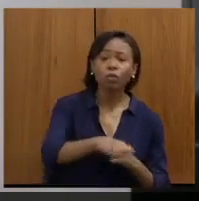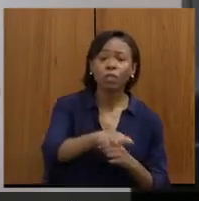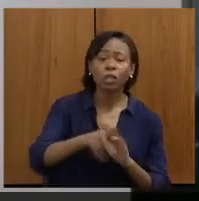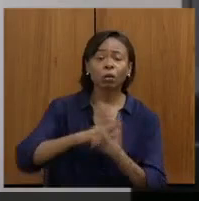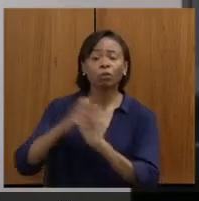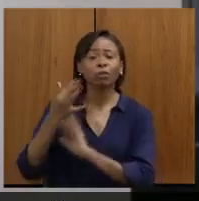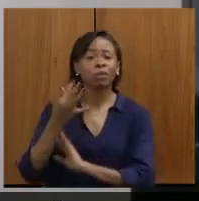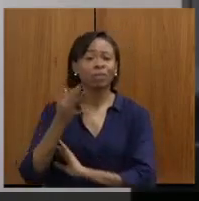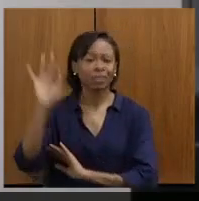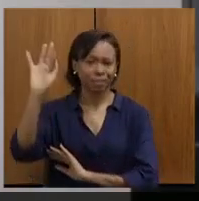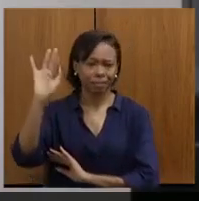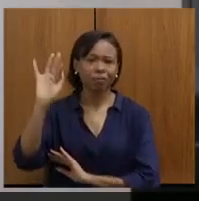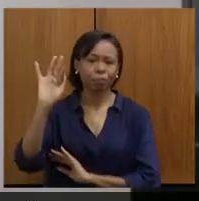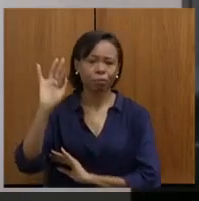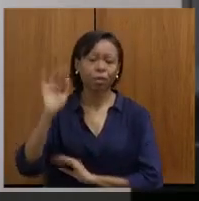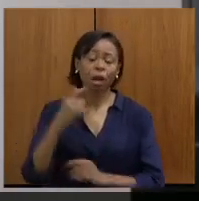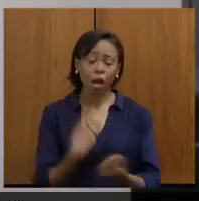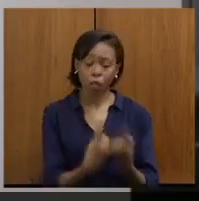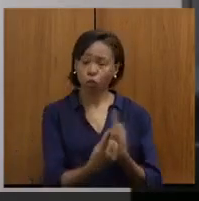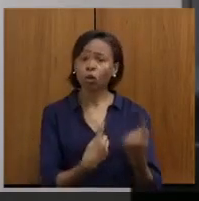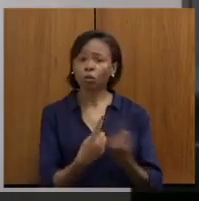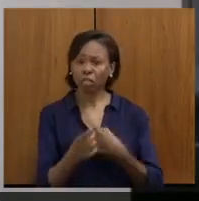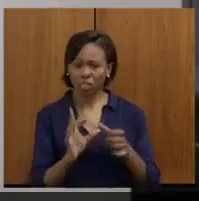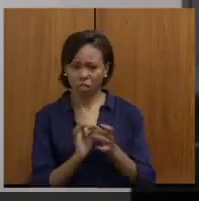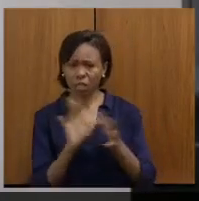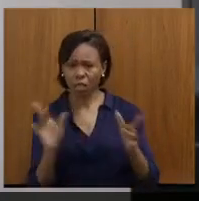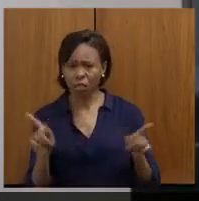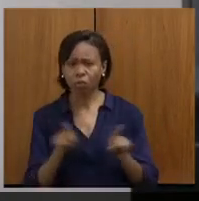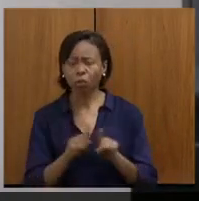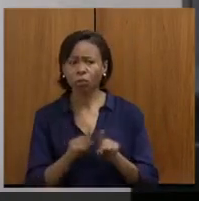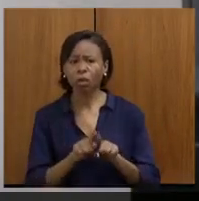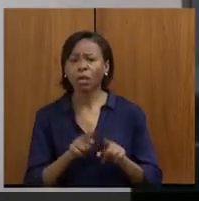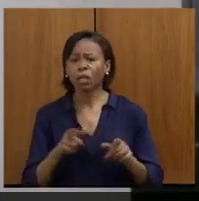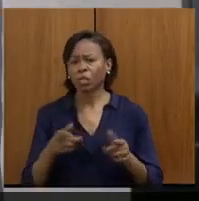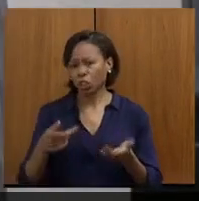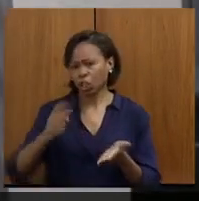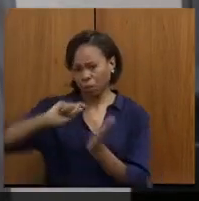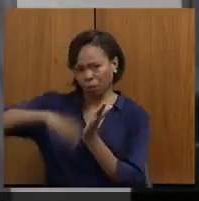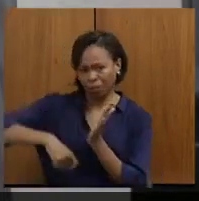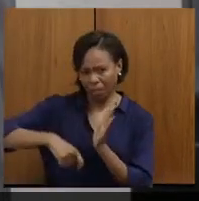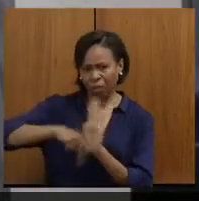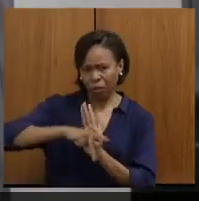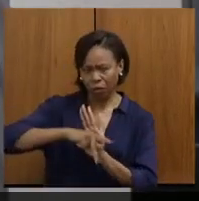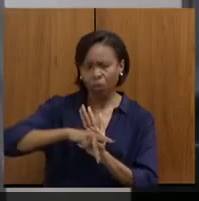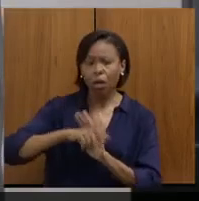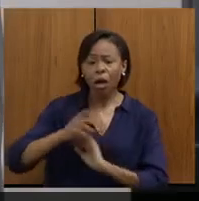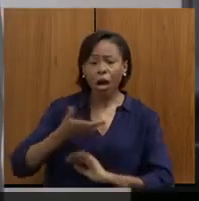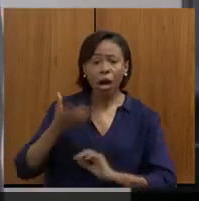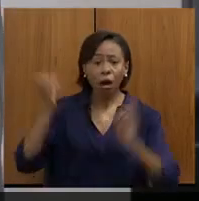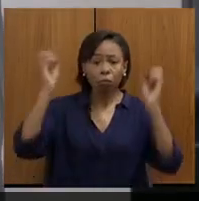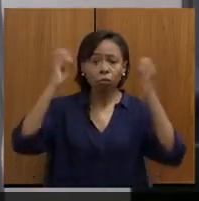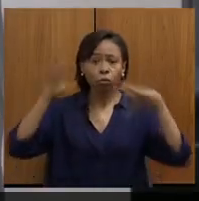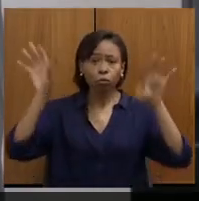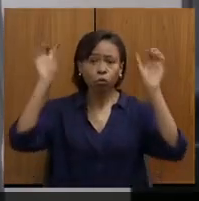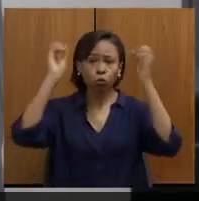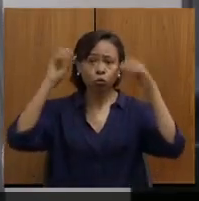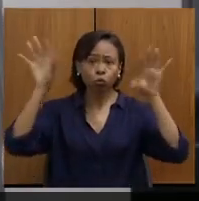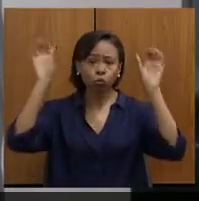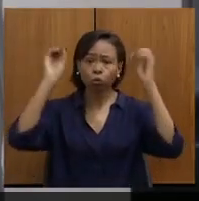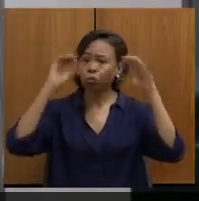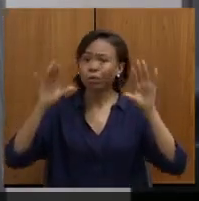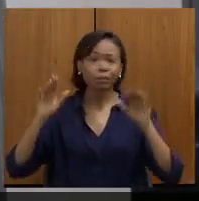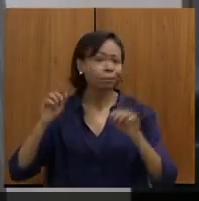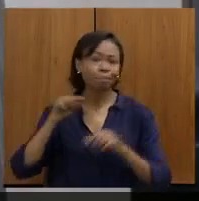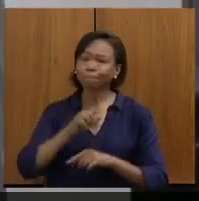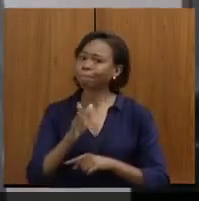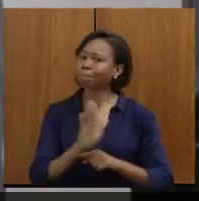rodovias concedidas, a ambulância da concessionária não atende também, tem que ser os bombeiros mesmo, por